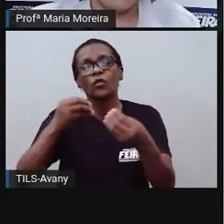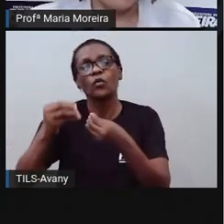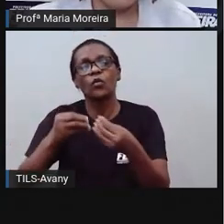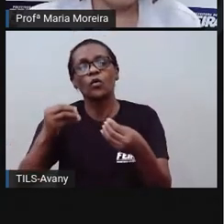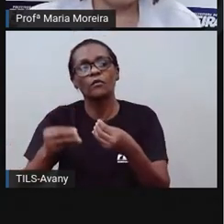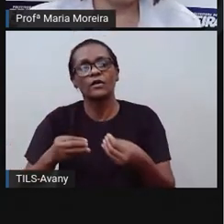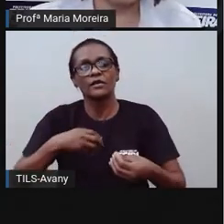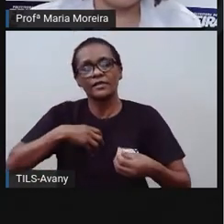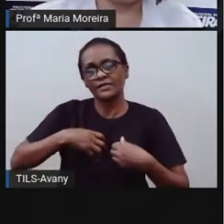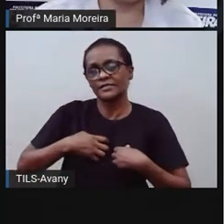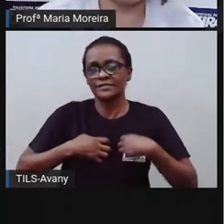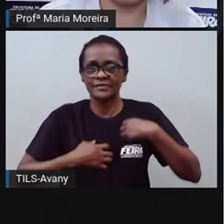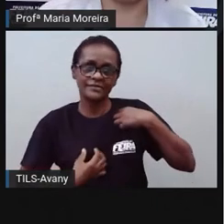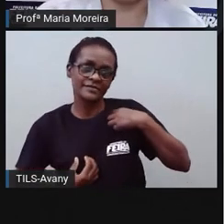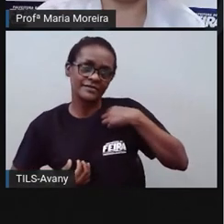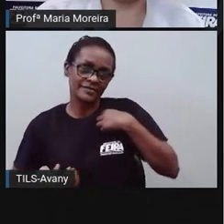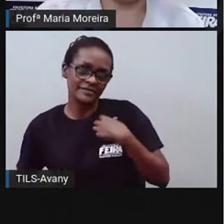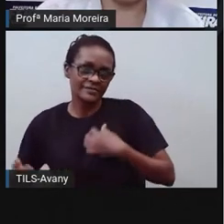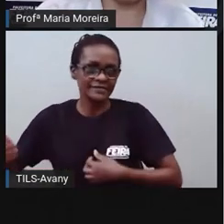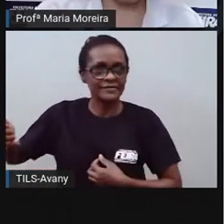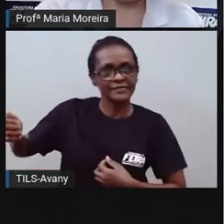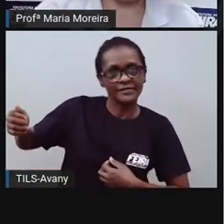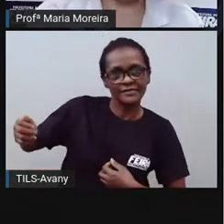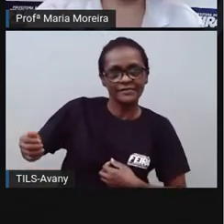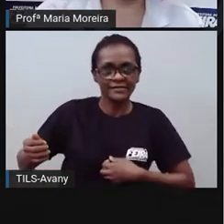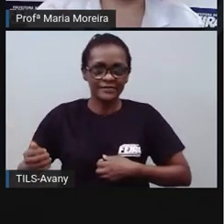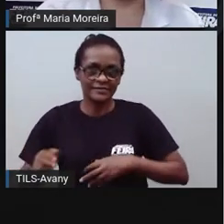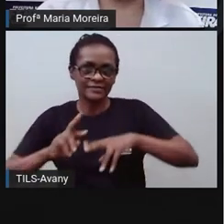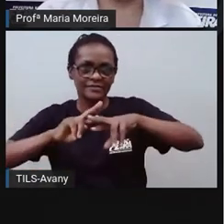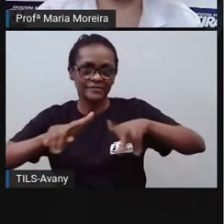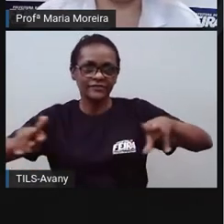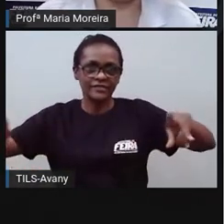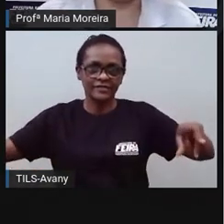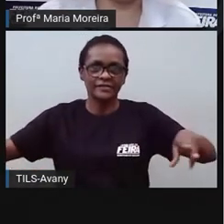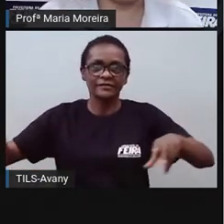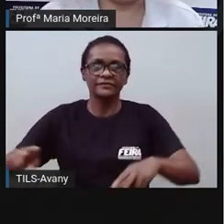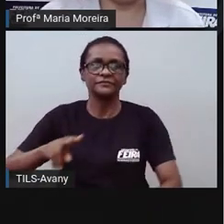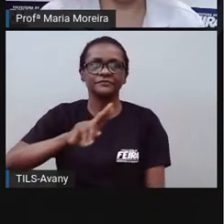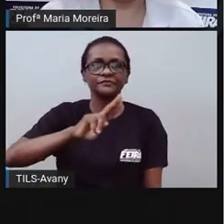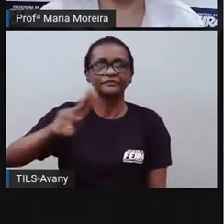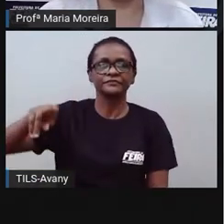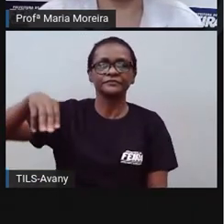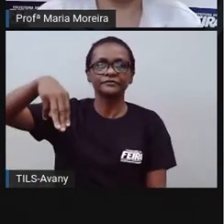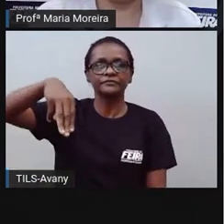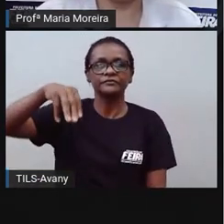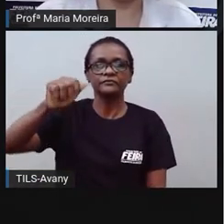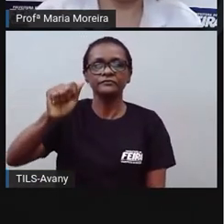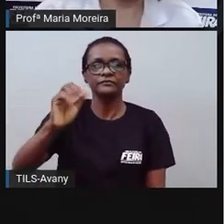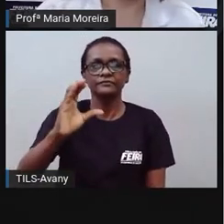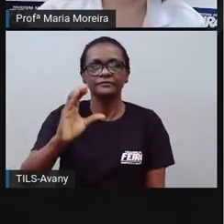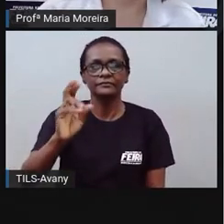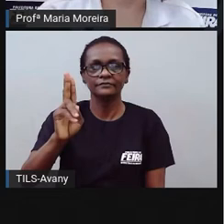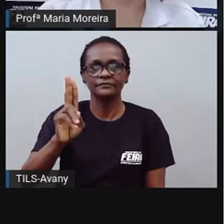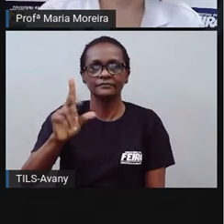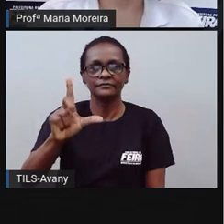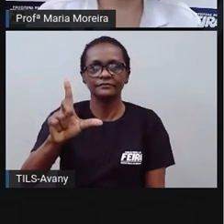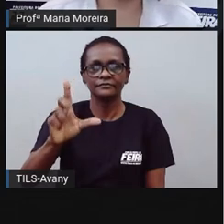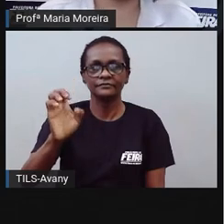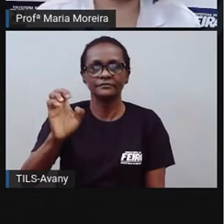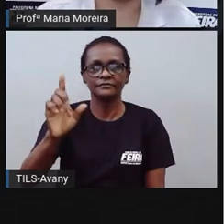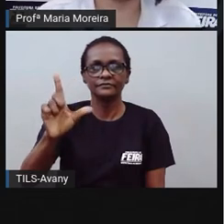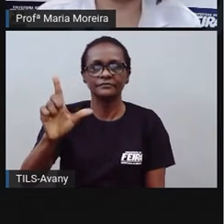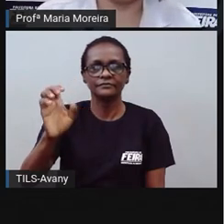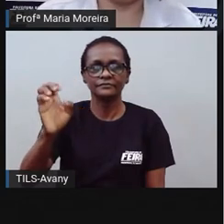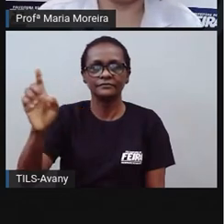dançar, como no caso de quem? Do maculelê, que é uma dança folclórica brasileira e do samba de roda, uma variação